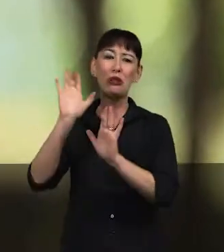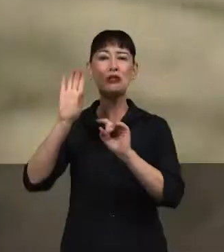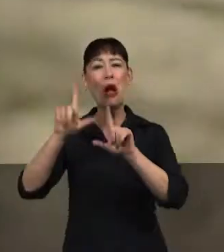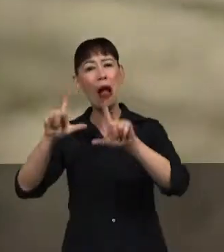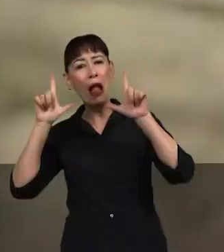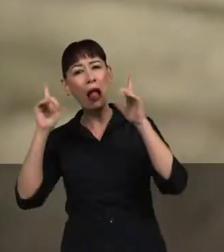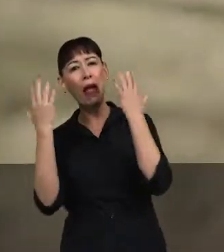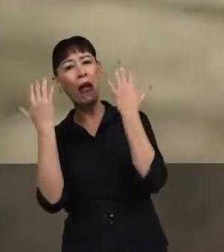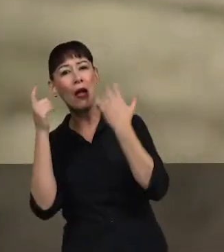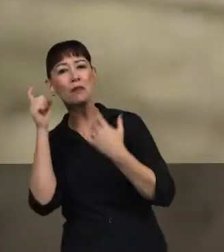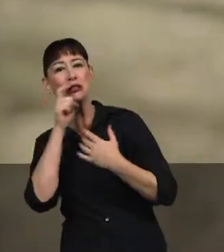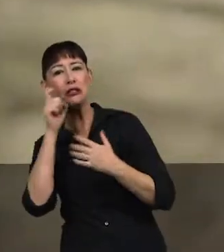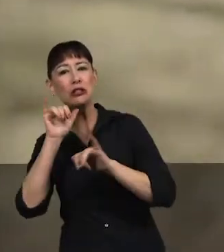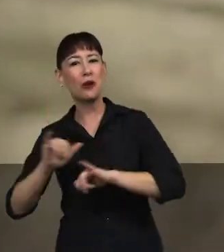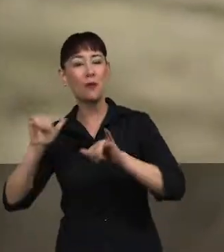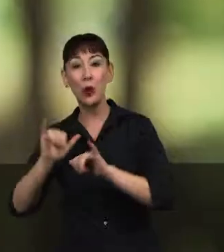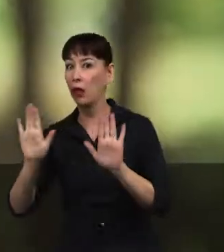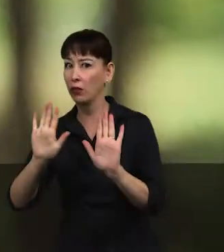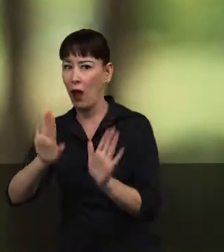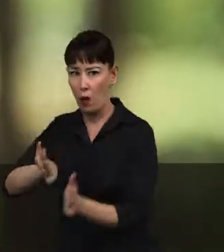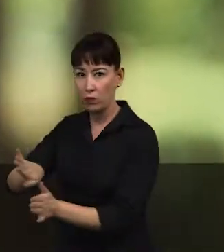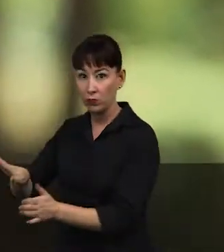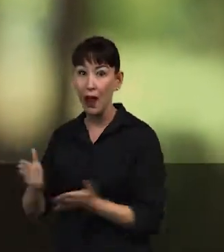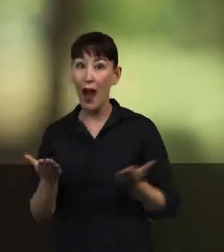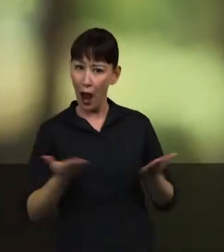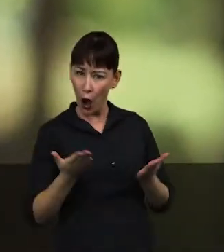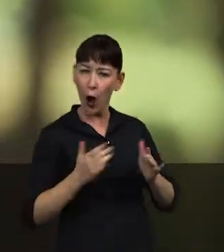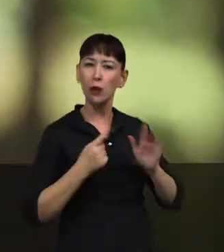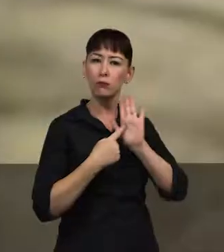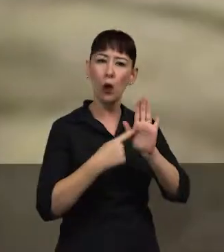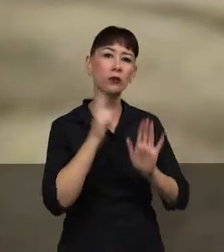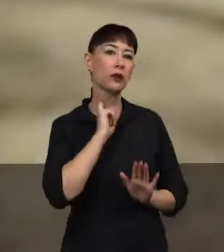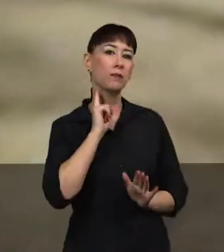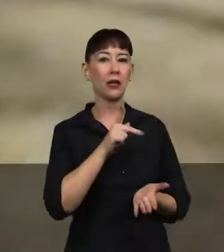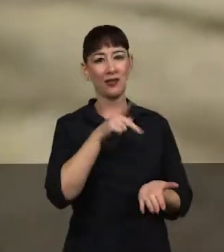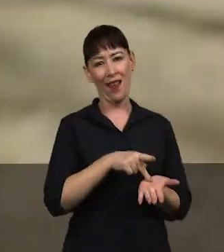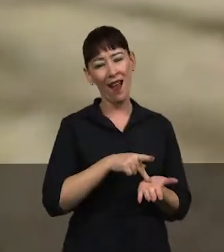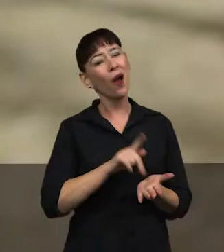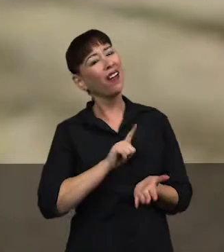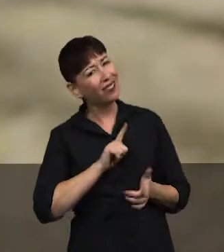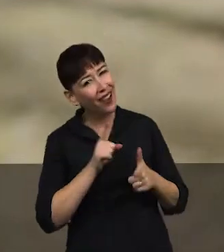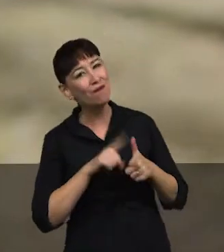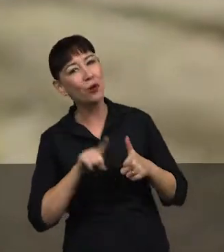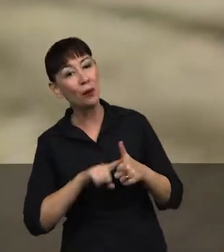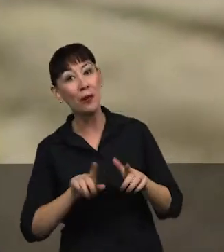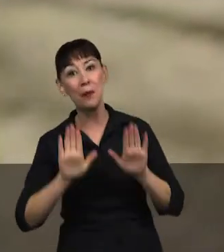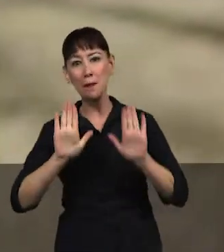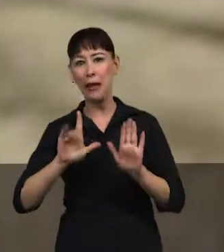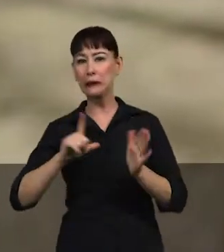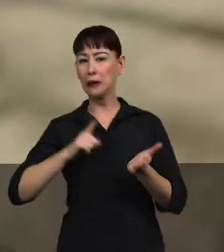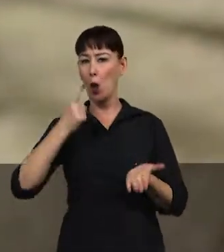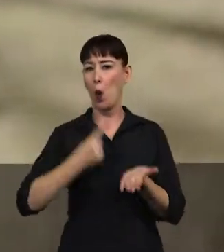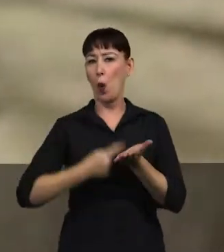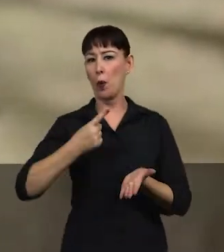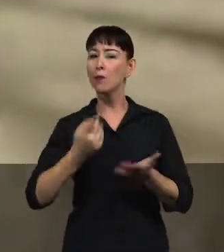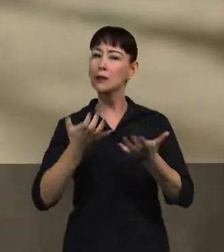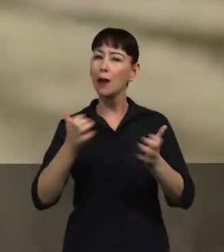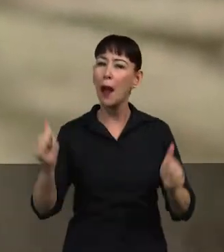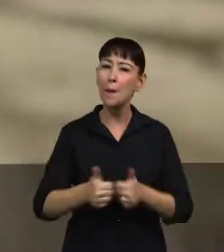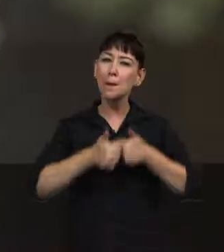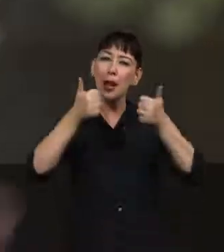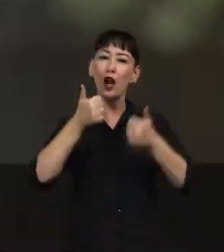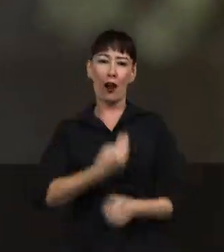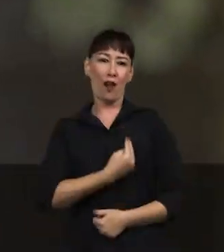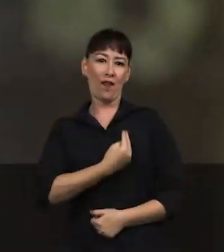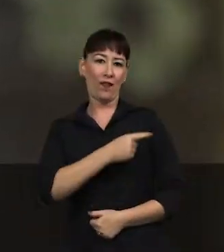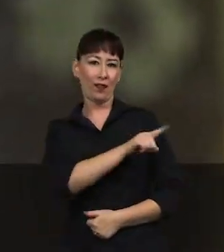propaganda. Agora não, é a Minas Real, que tem muitos problemas, é verdade, mas que tem, acima de tudo, o compromisso de melhorar a vida das